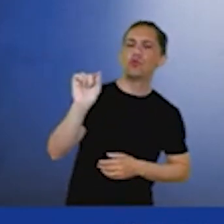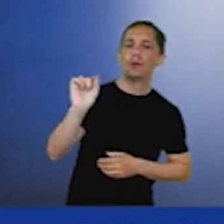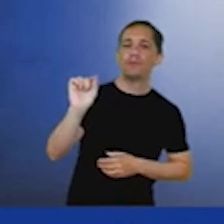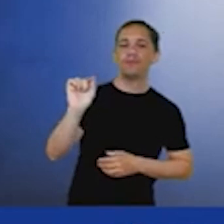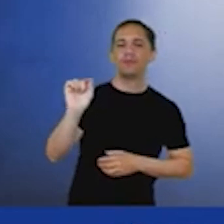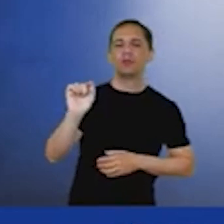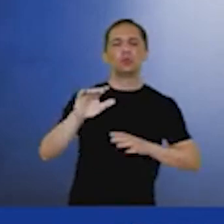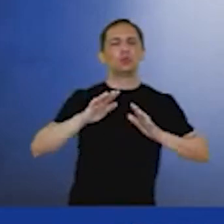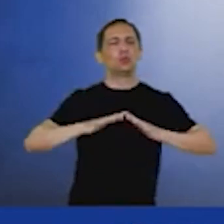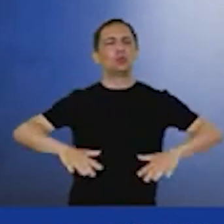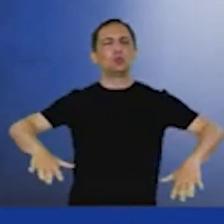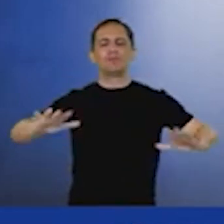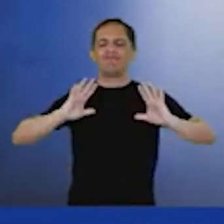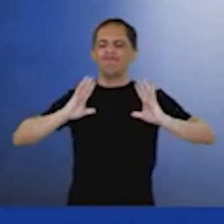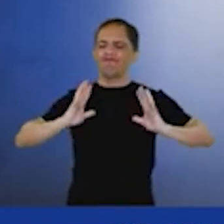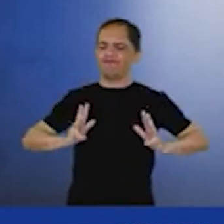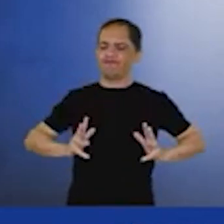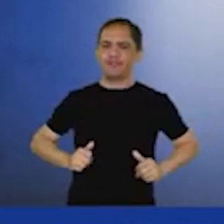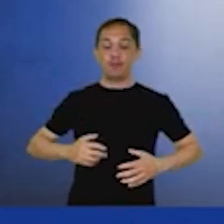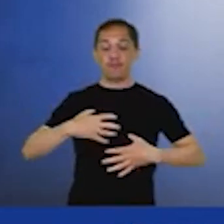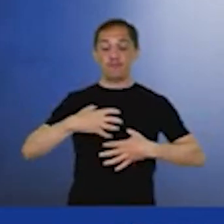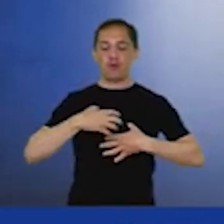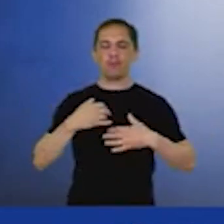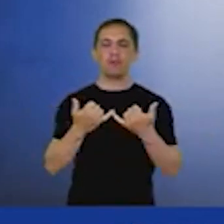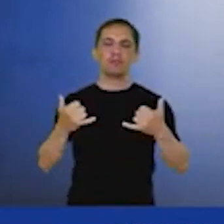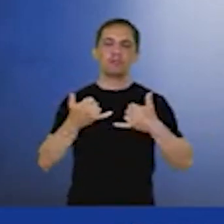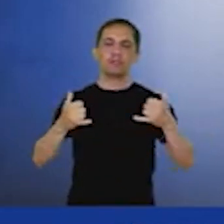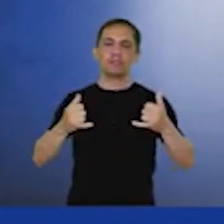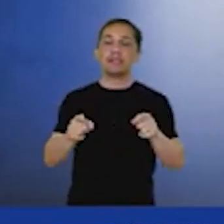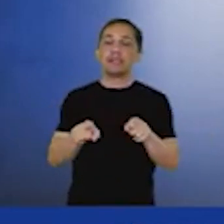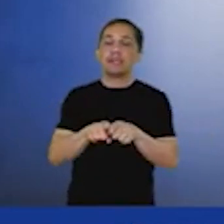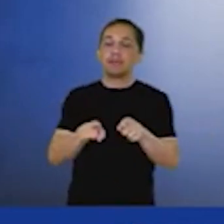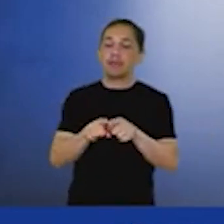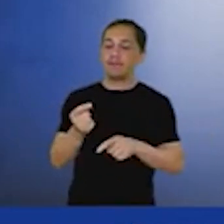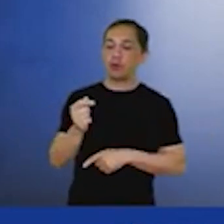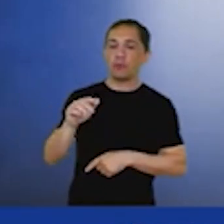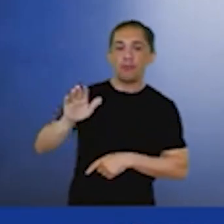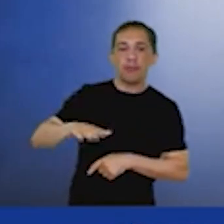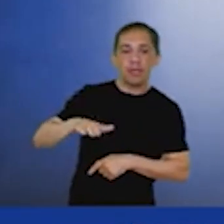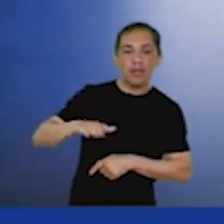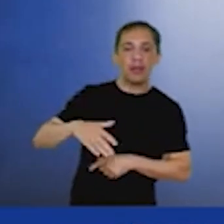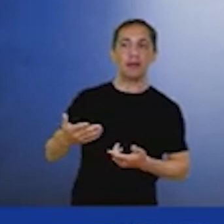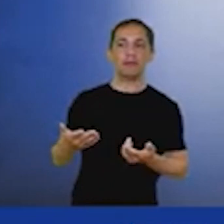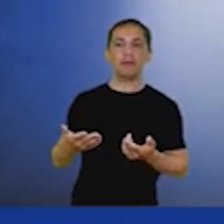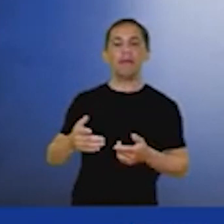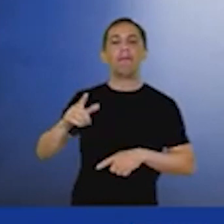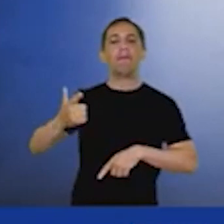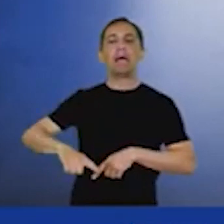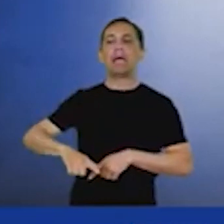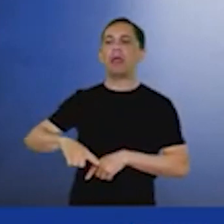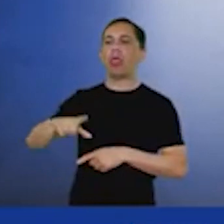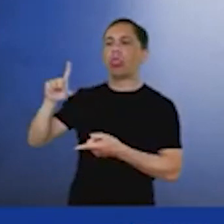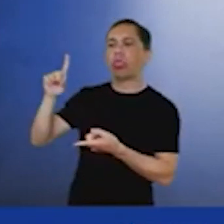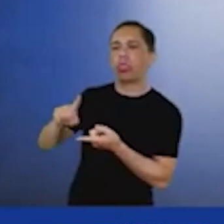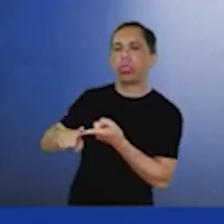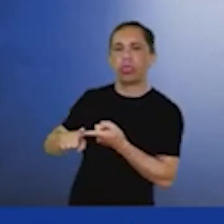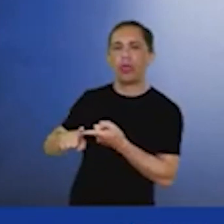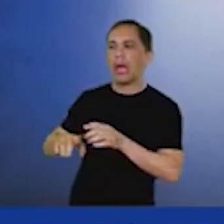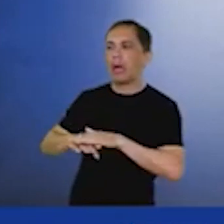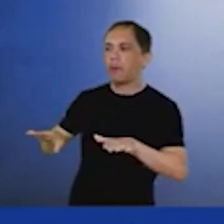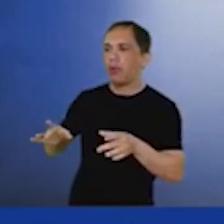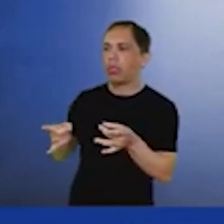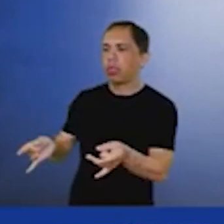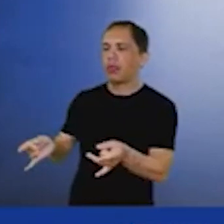limpa, energia barata e energia com segurança energética, que não falte o produto. Então, o objetivo é sempre